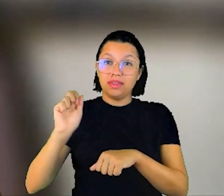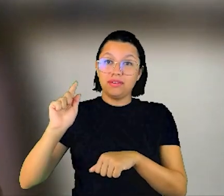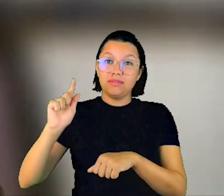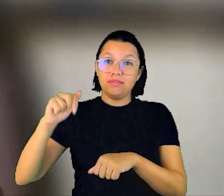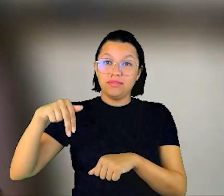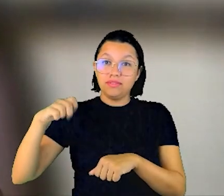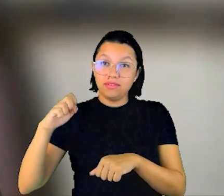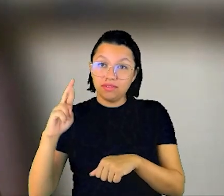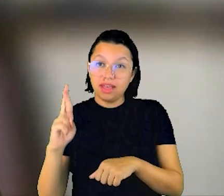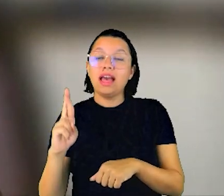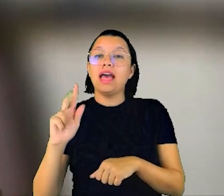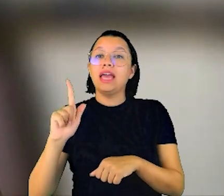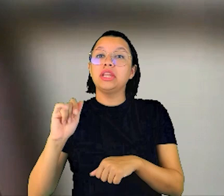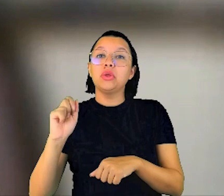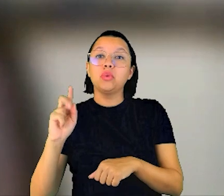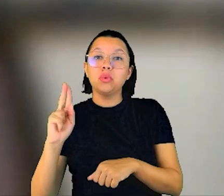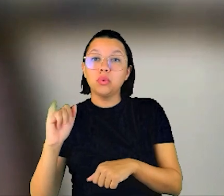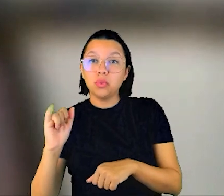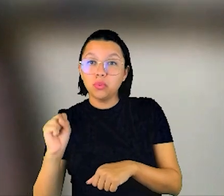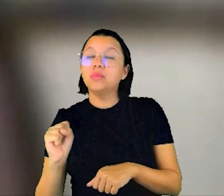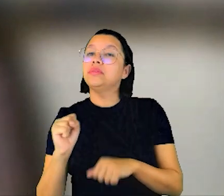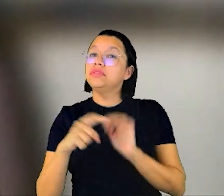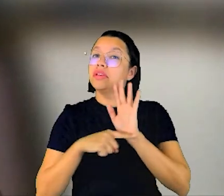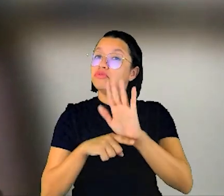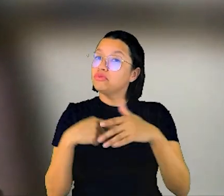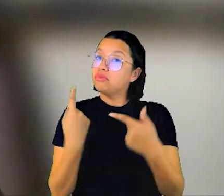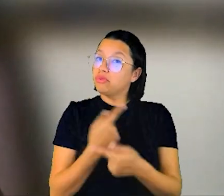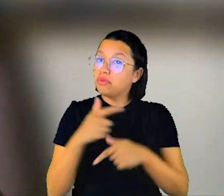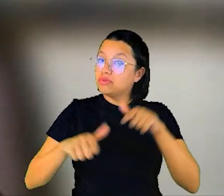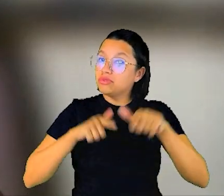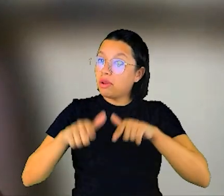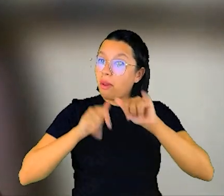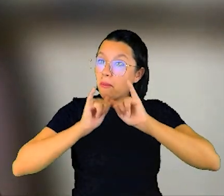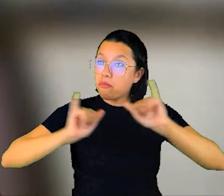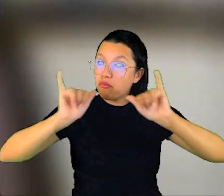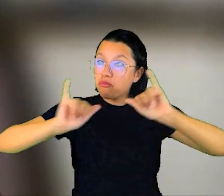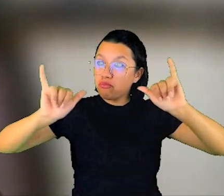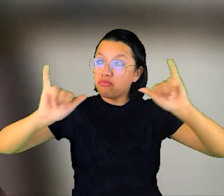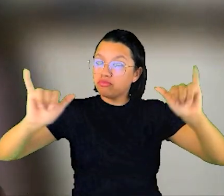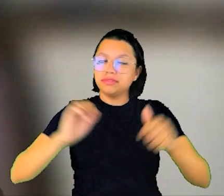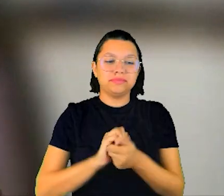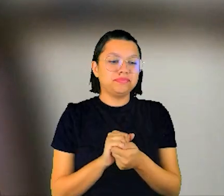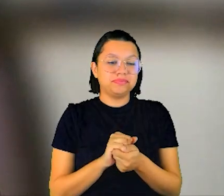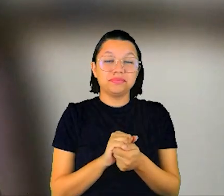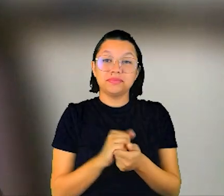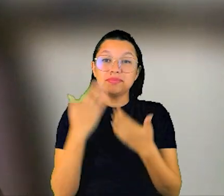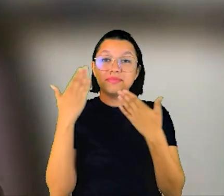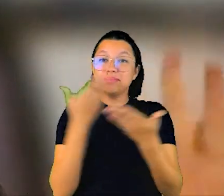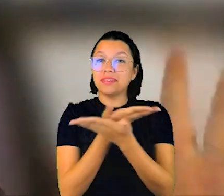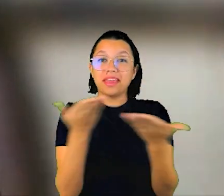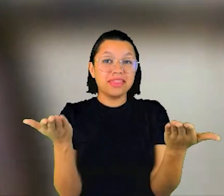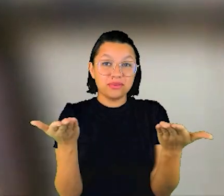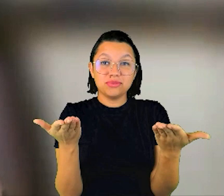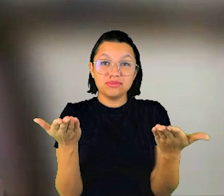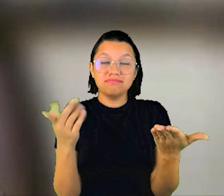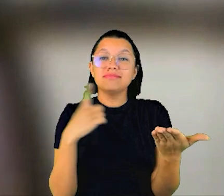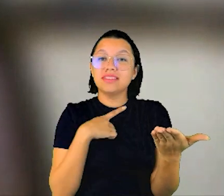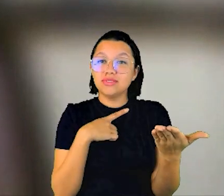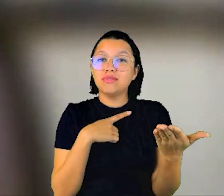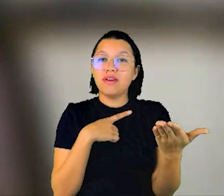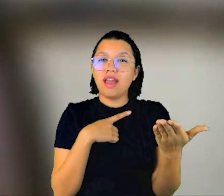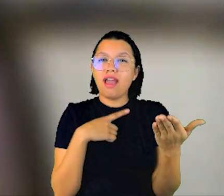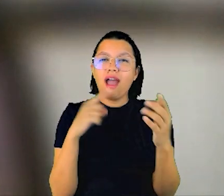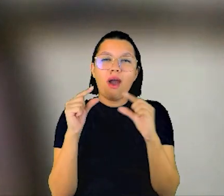Wagner e o Luiz Amaral que ajudaram aqui o nosso trabalho da divulgação. muito obrigada a todos que